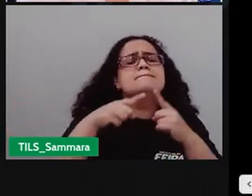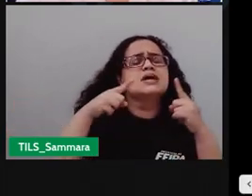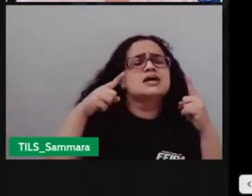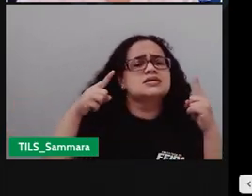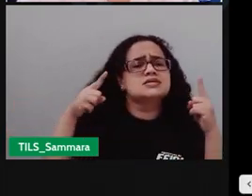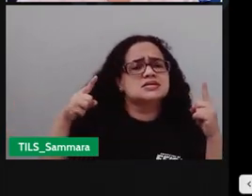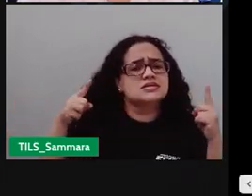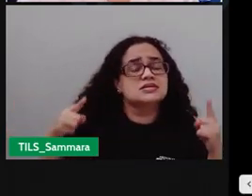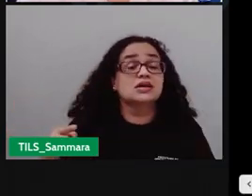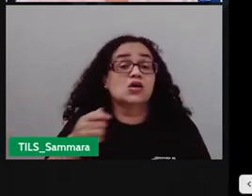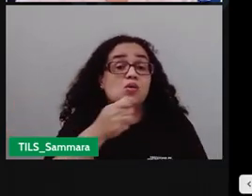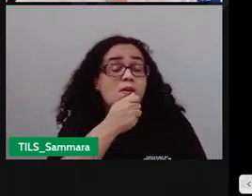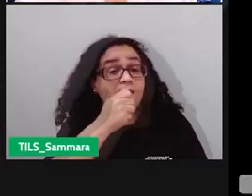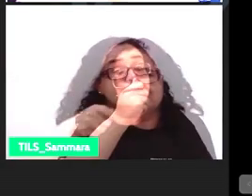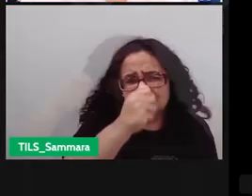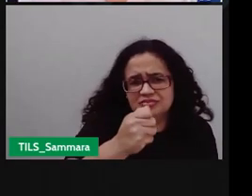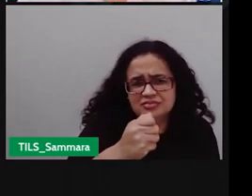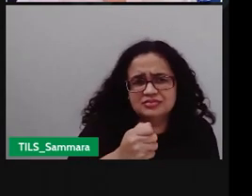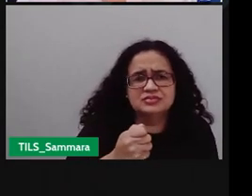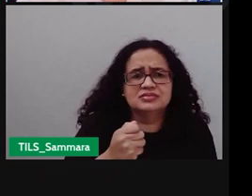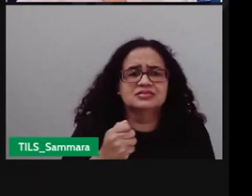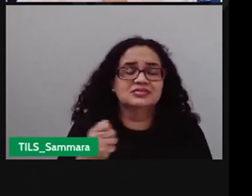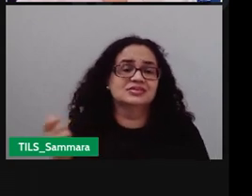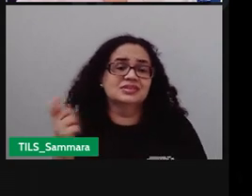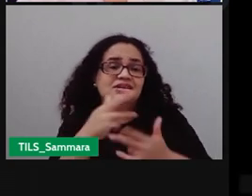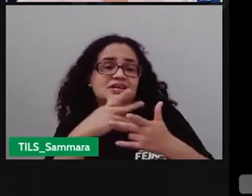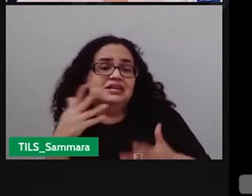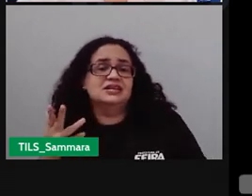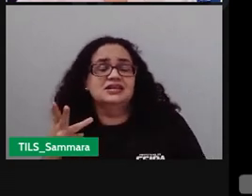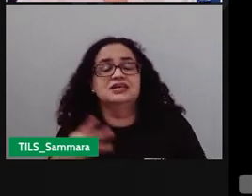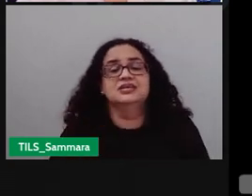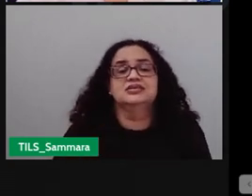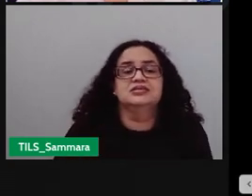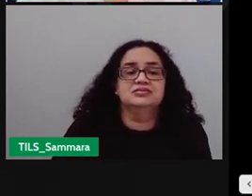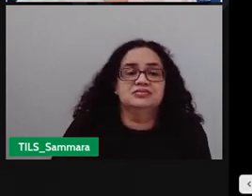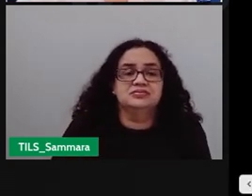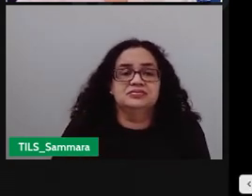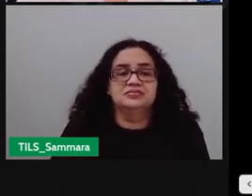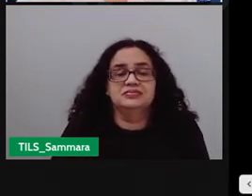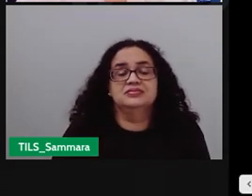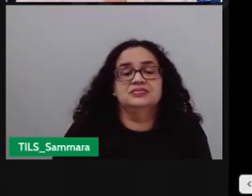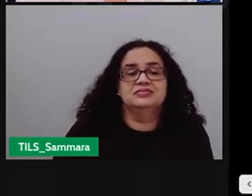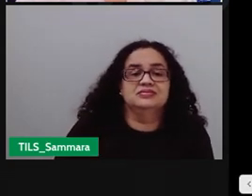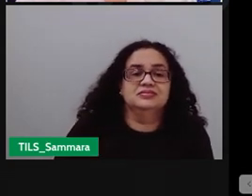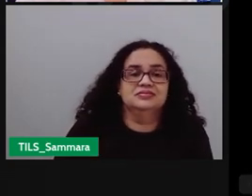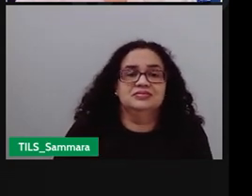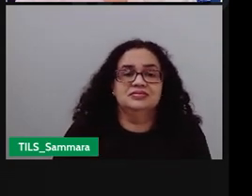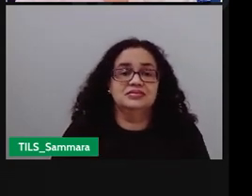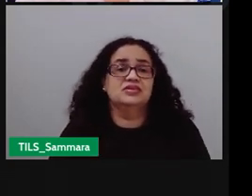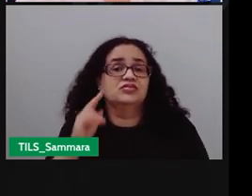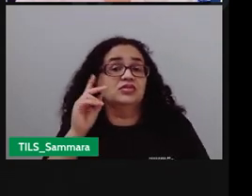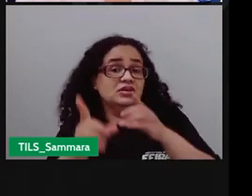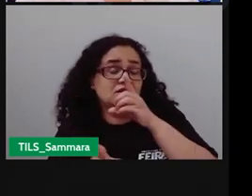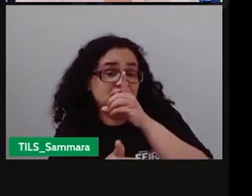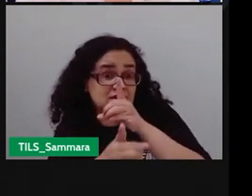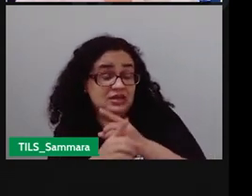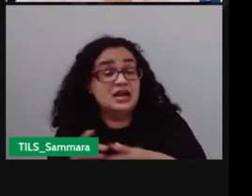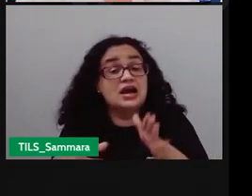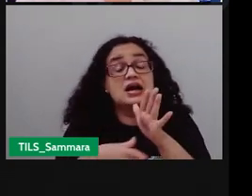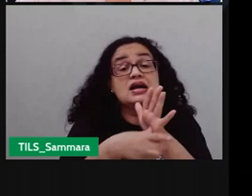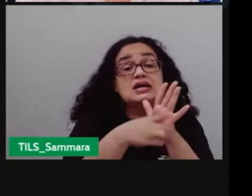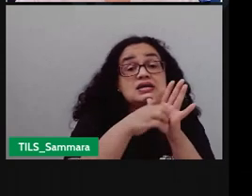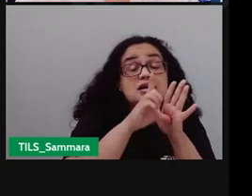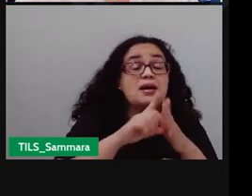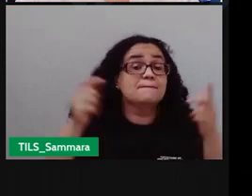né um repórter precisa de alguns aparatos né isso vamos descobrir antes de